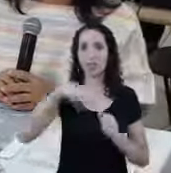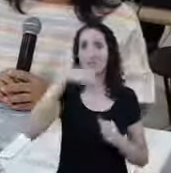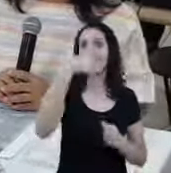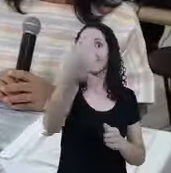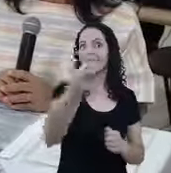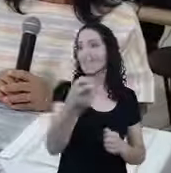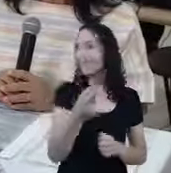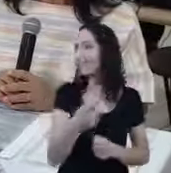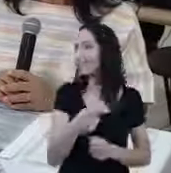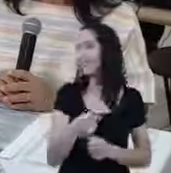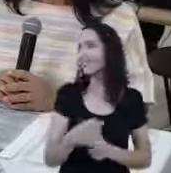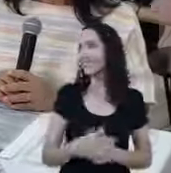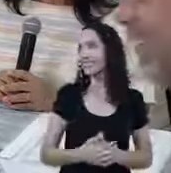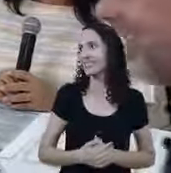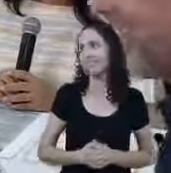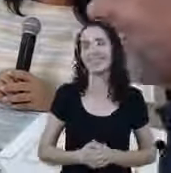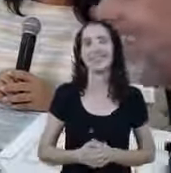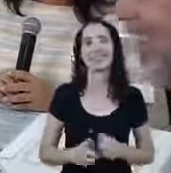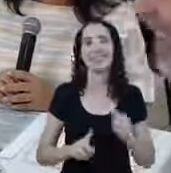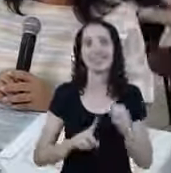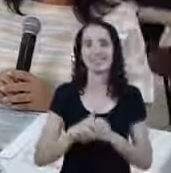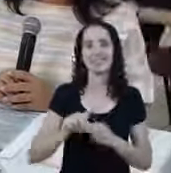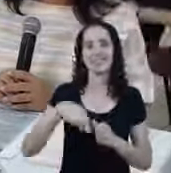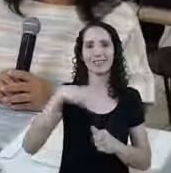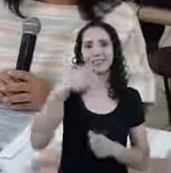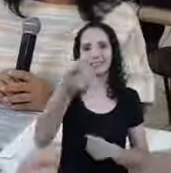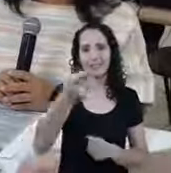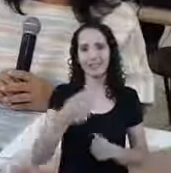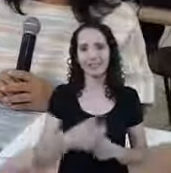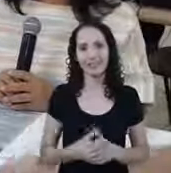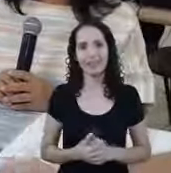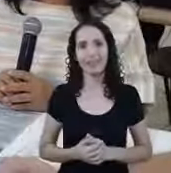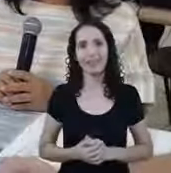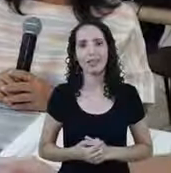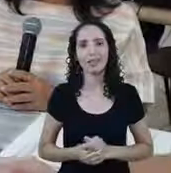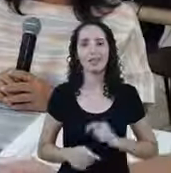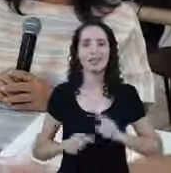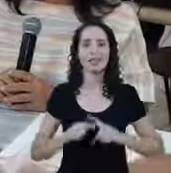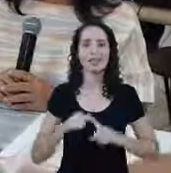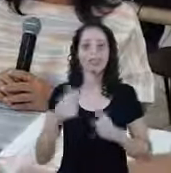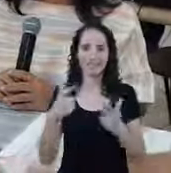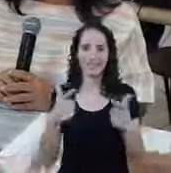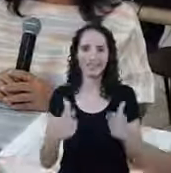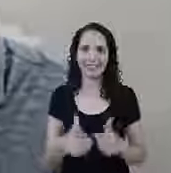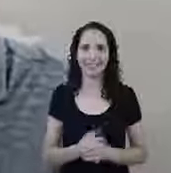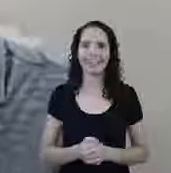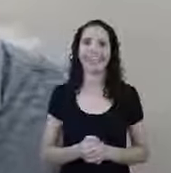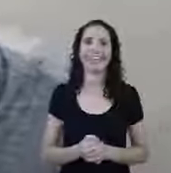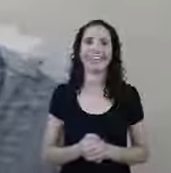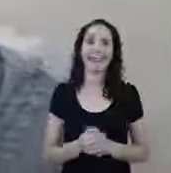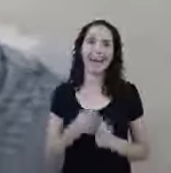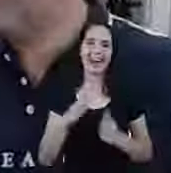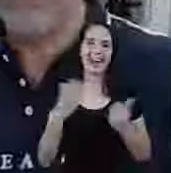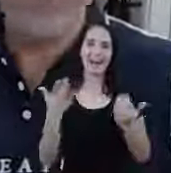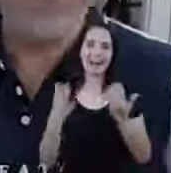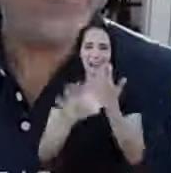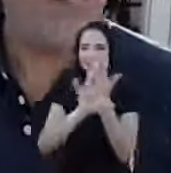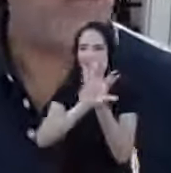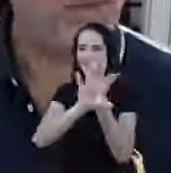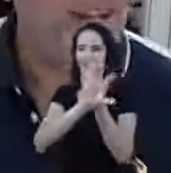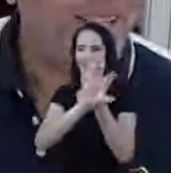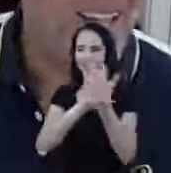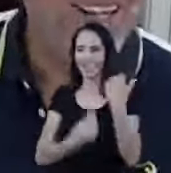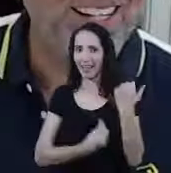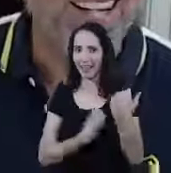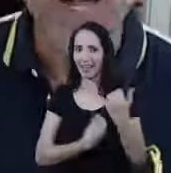Corre Corre É uma situação curiosa Porque um mês Ela não tem direito Mas no mês seguinte Ao vivo tem isso O celular foi